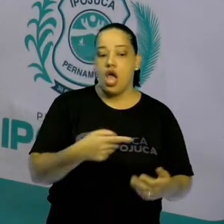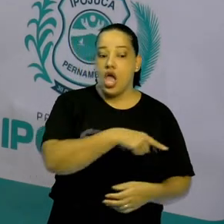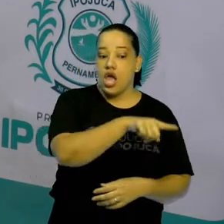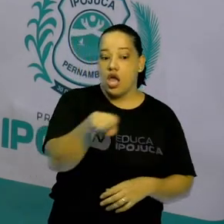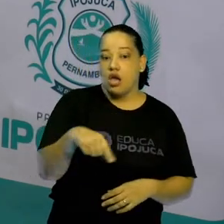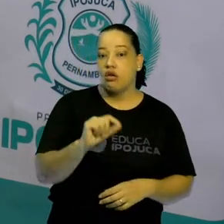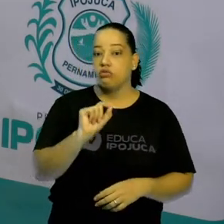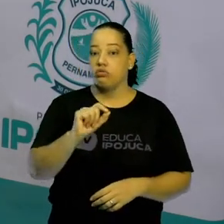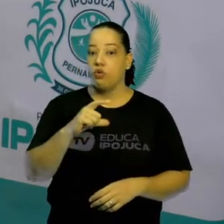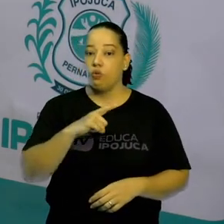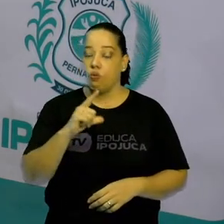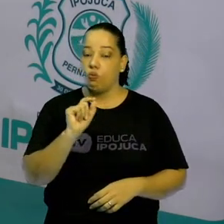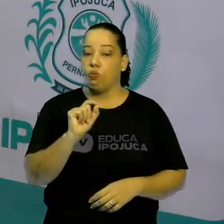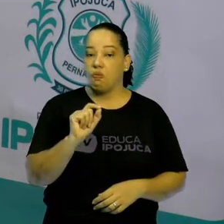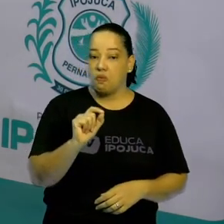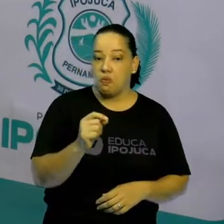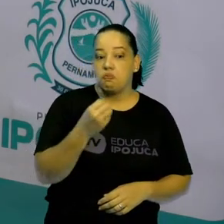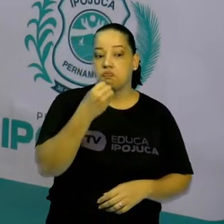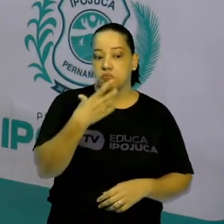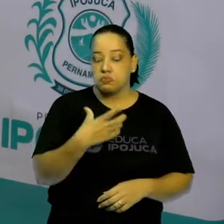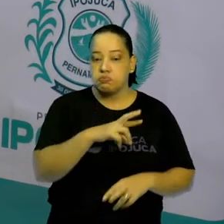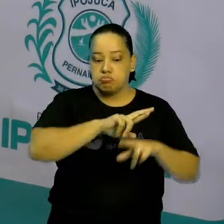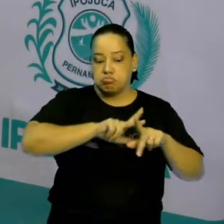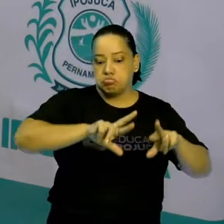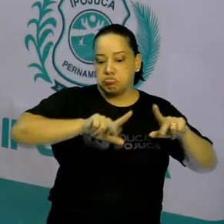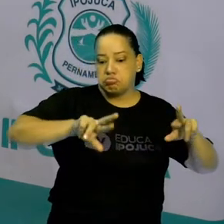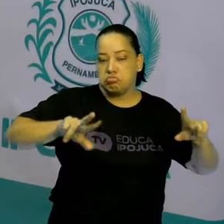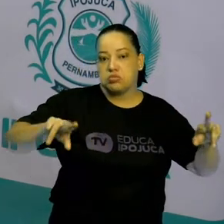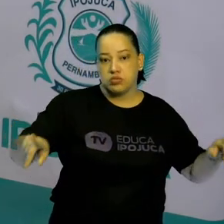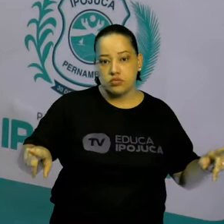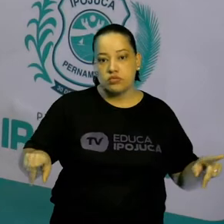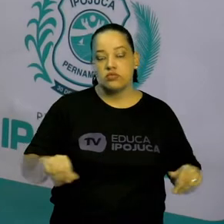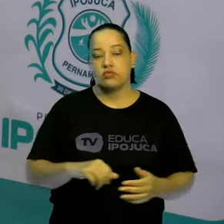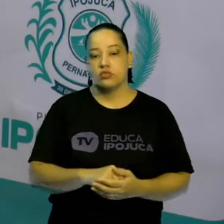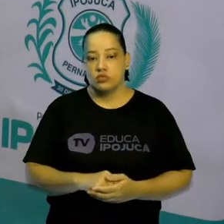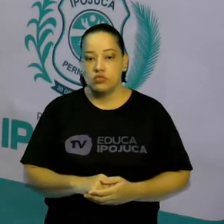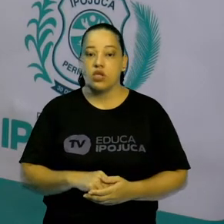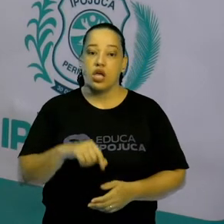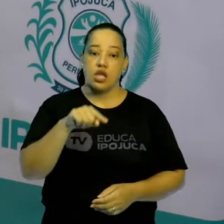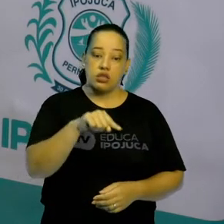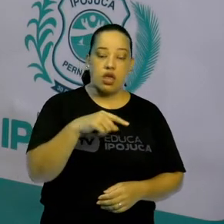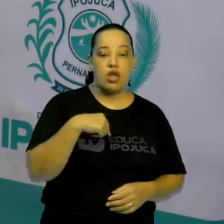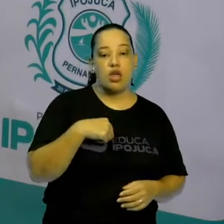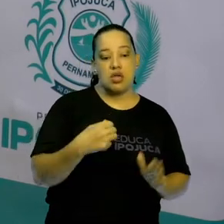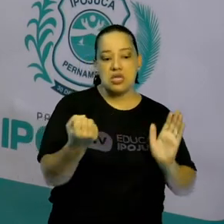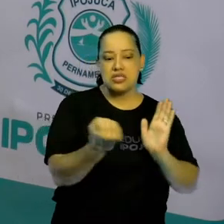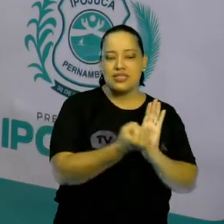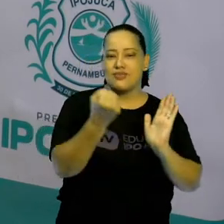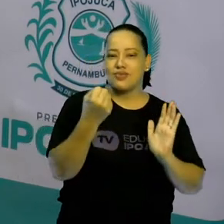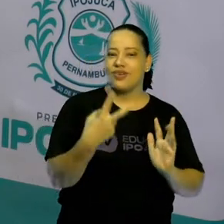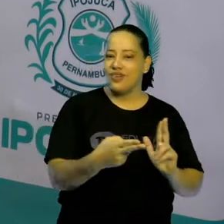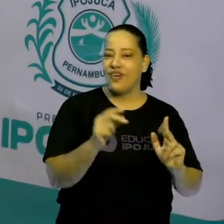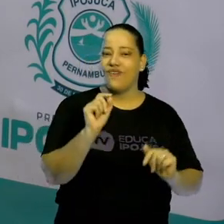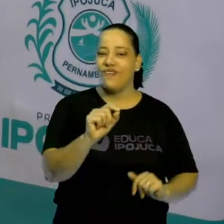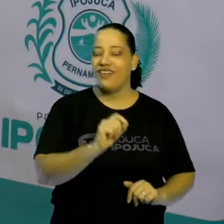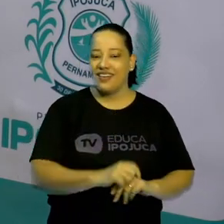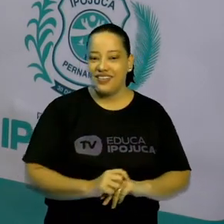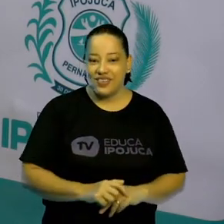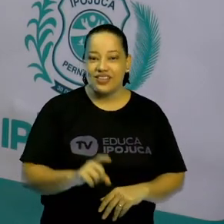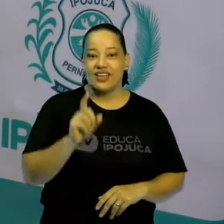ricas, tendo como símbolo principalmente os tucanos e as vitórias rexas.